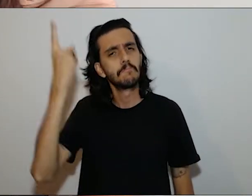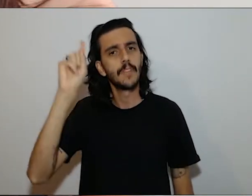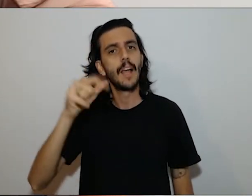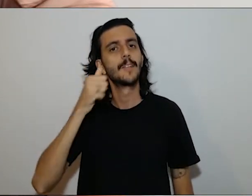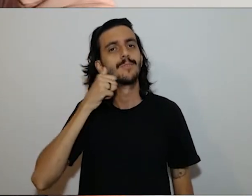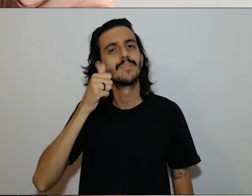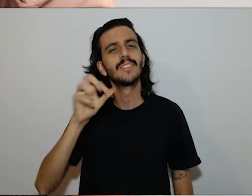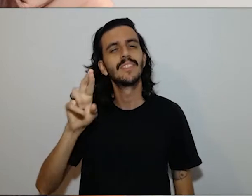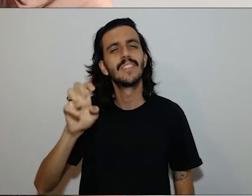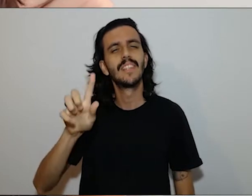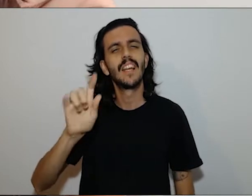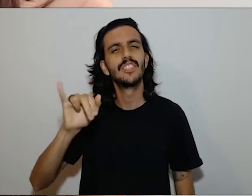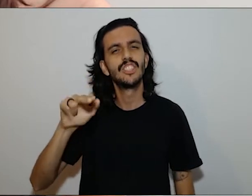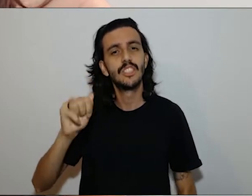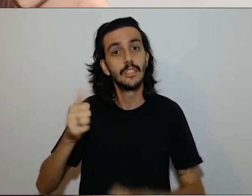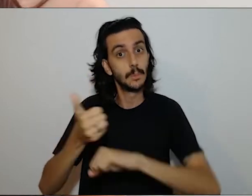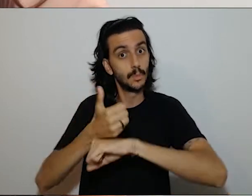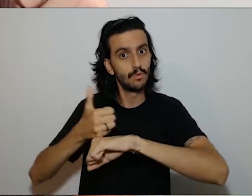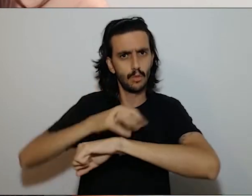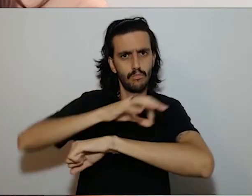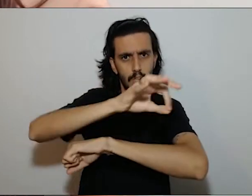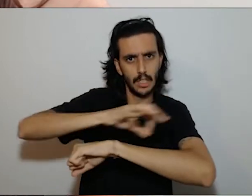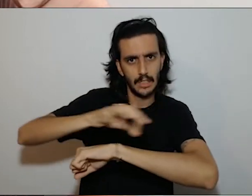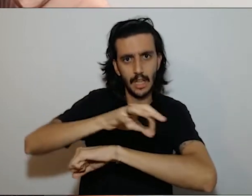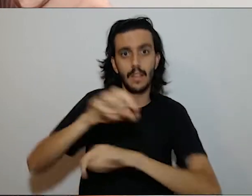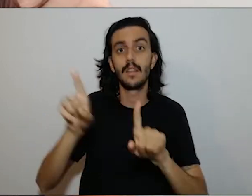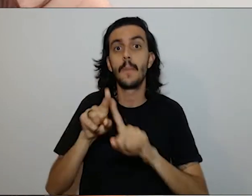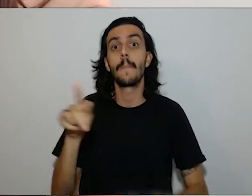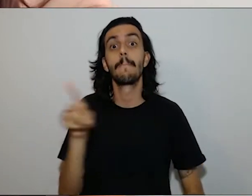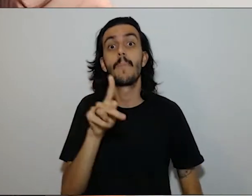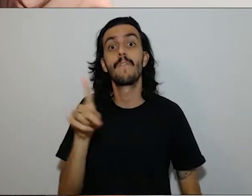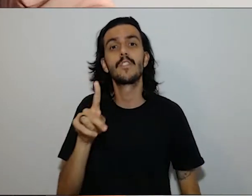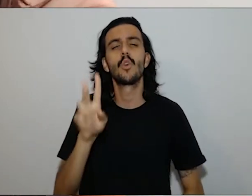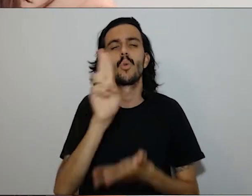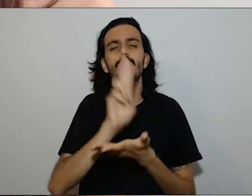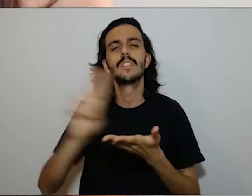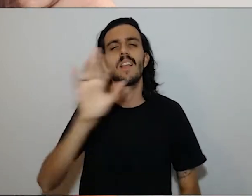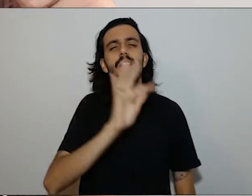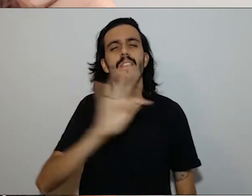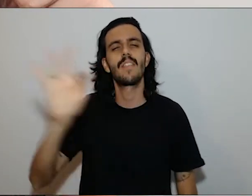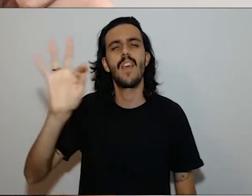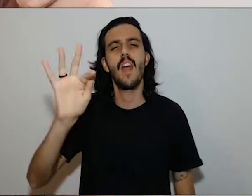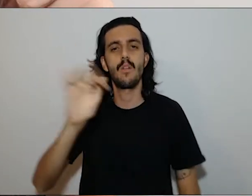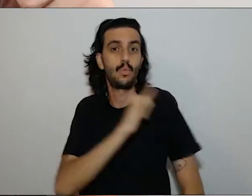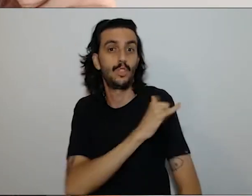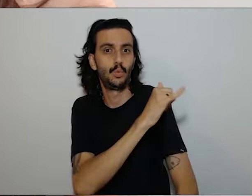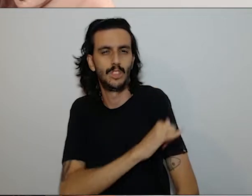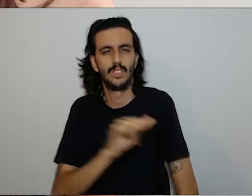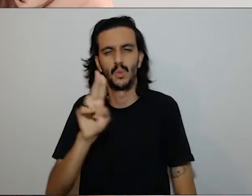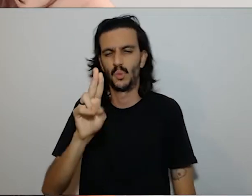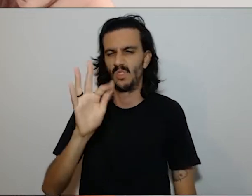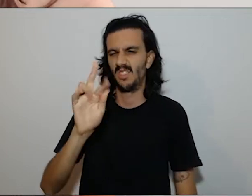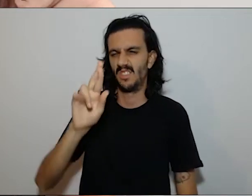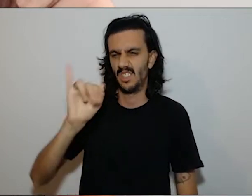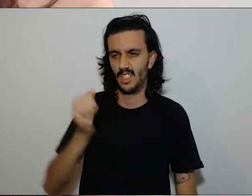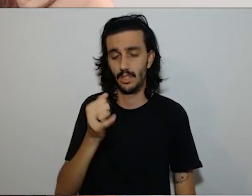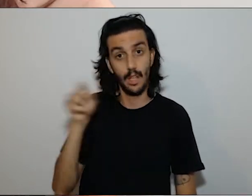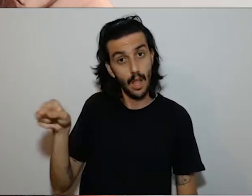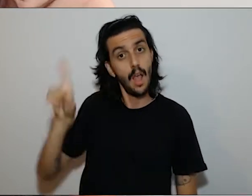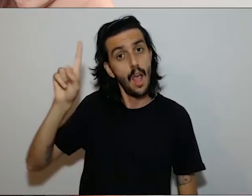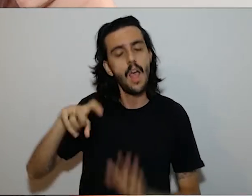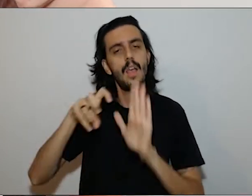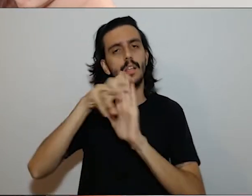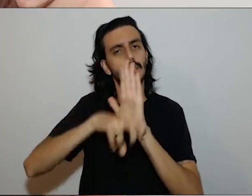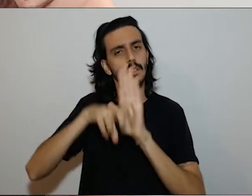arquiteta e professora da universidade federal do rio de janeiro ela usa cadeira de rodas e é referência no